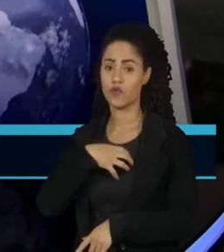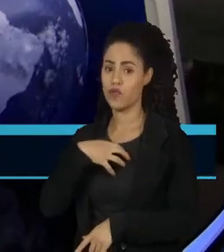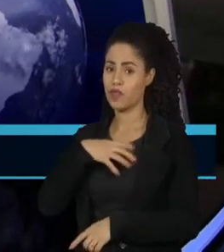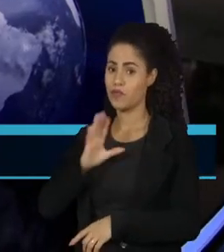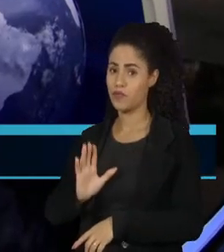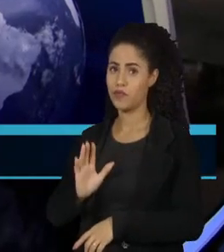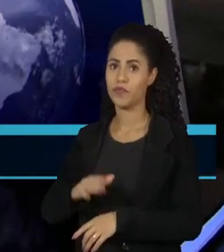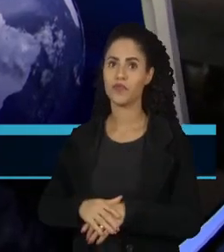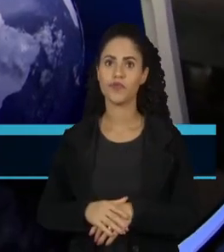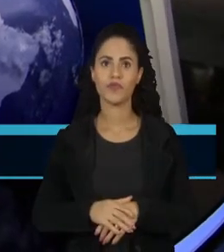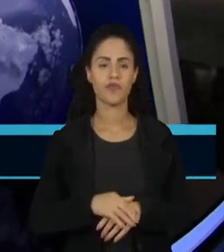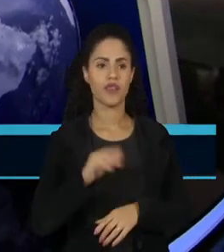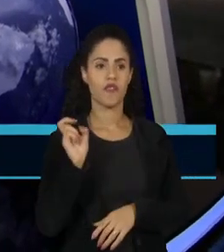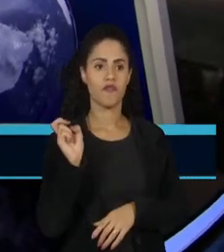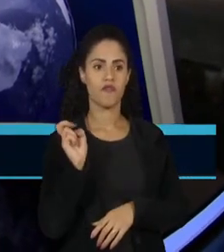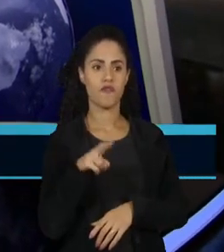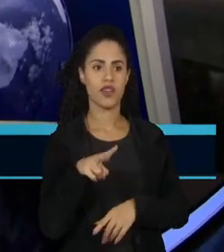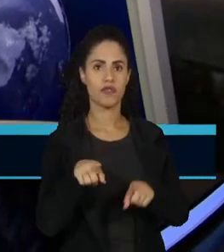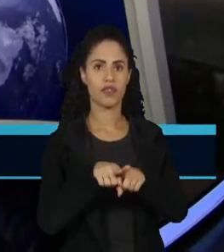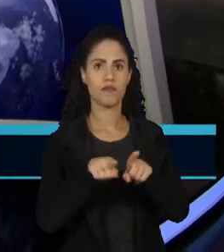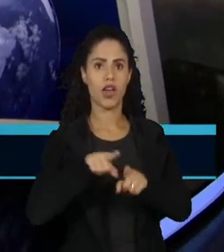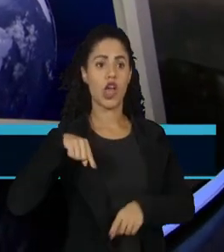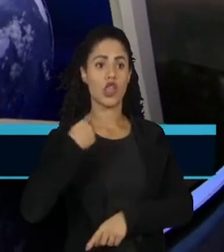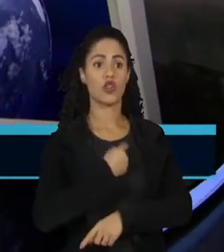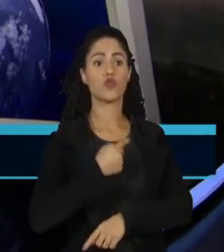Como vimos, então, somos o quarto maior mercado consumidor. que o dela.